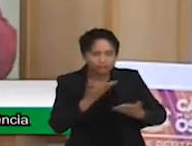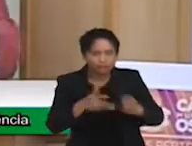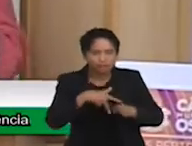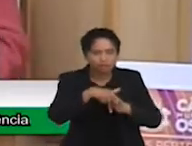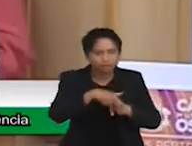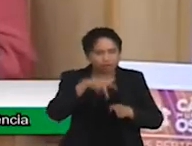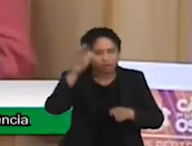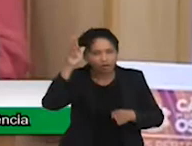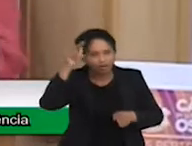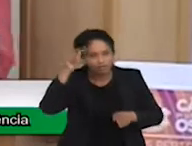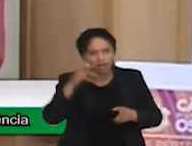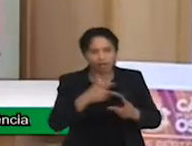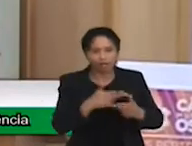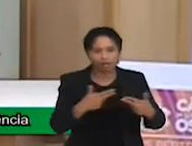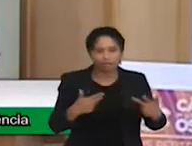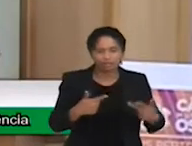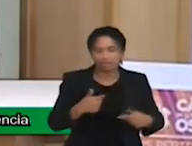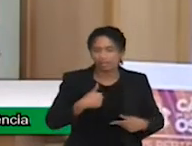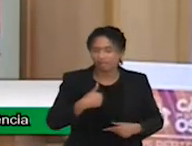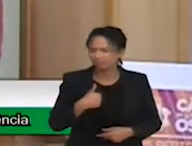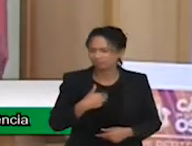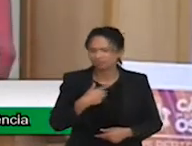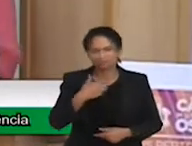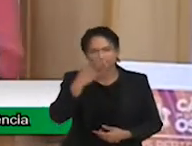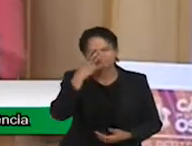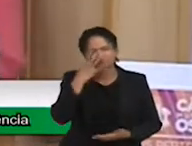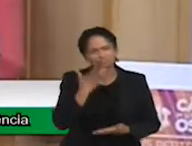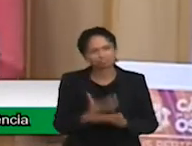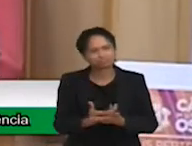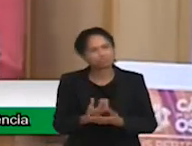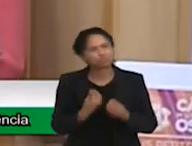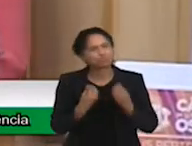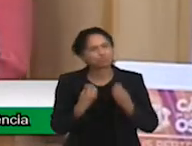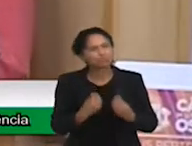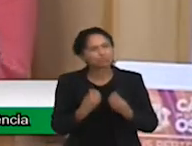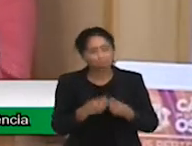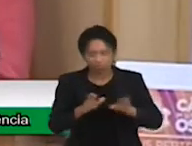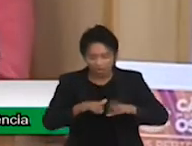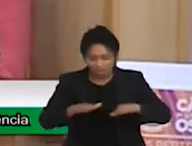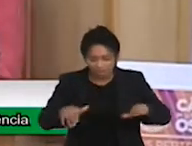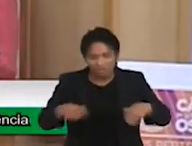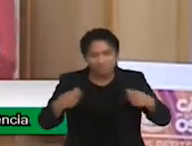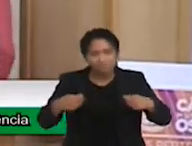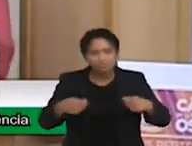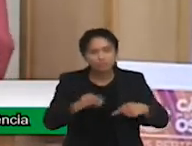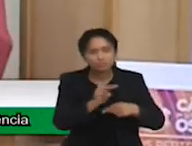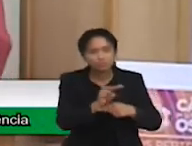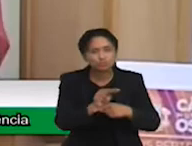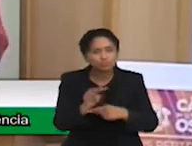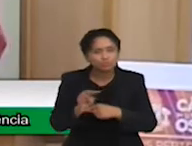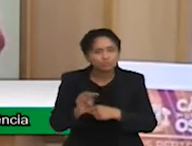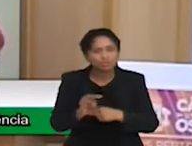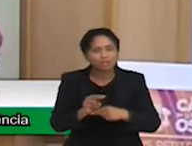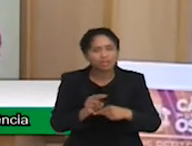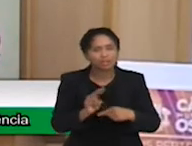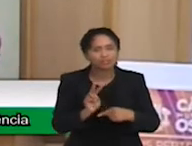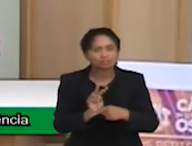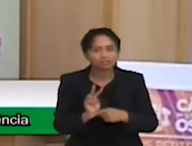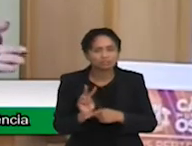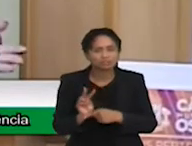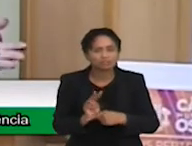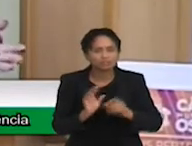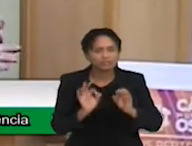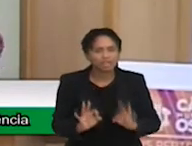eu falava, as nossas crianças têm esse acompanhamento, vida e testemunha de que eu discutia isso, aí sai da